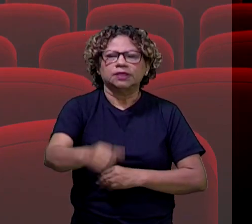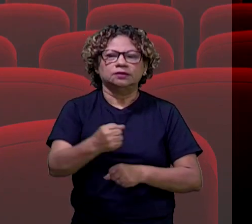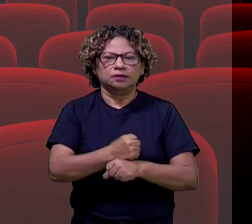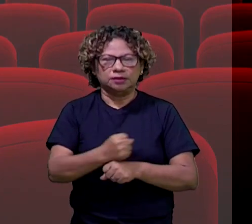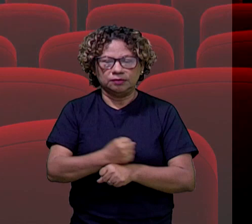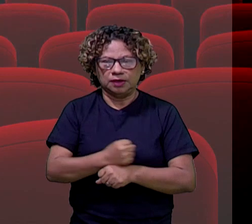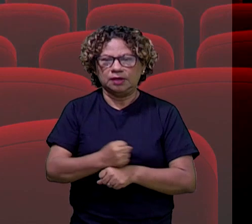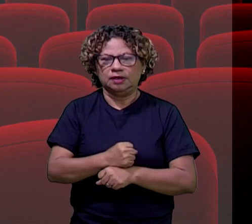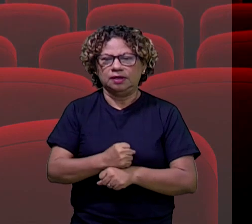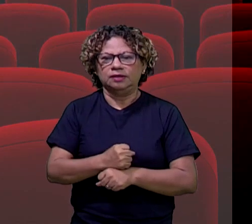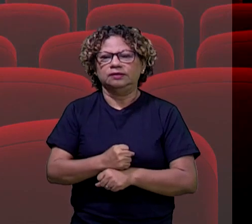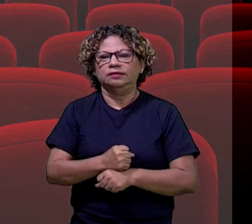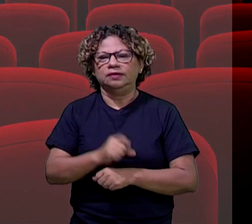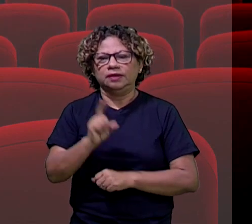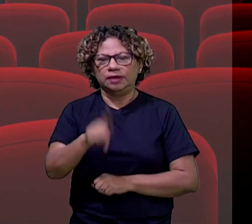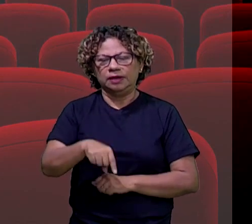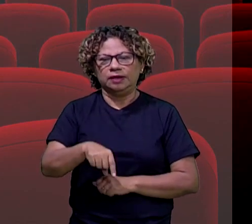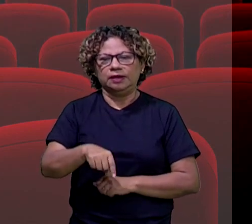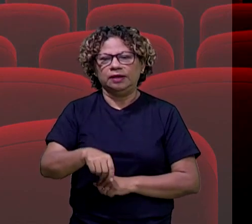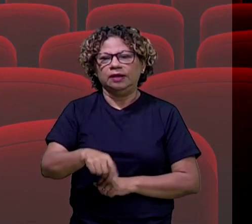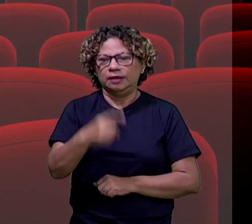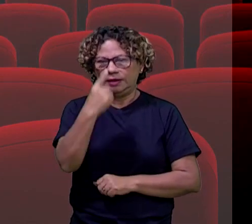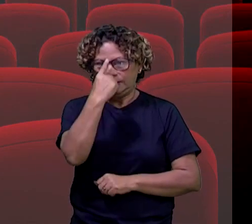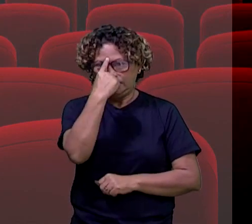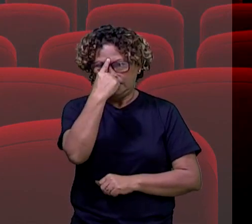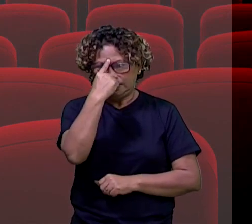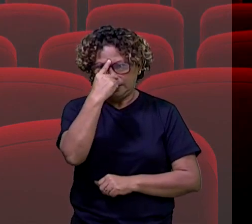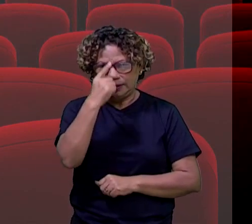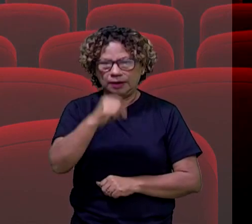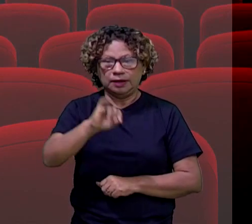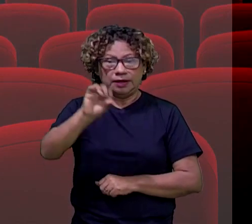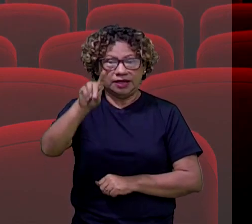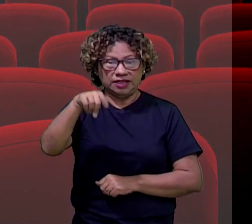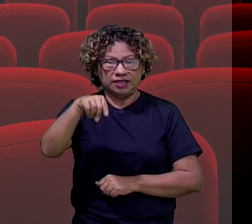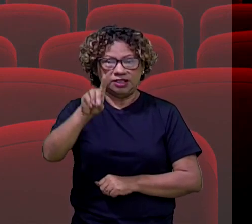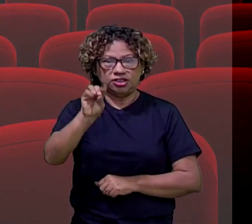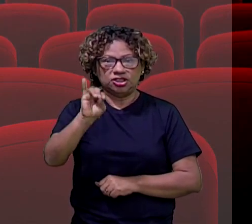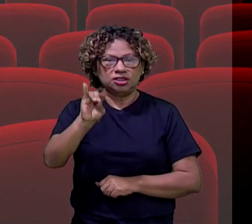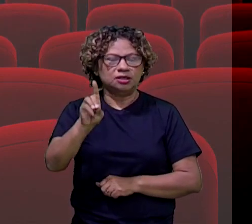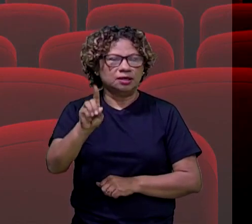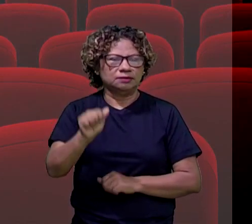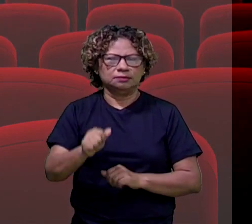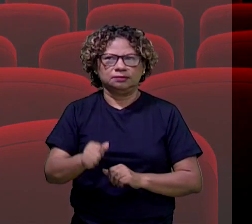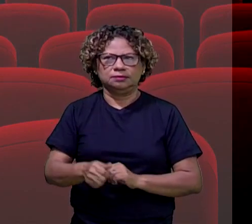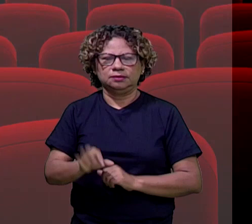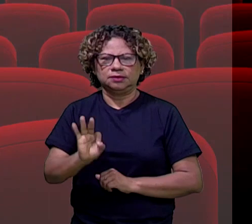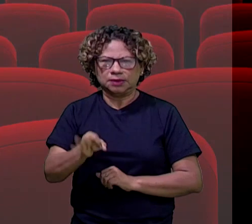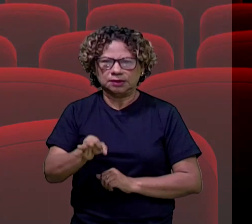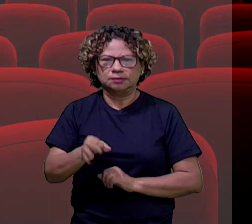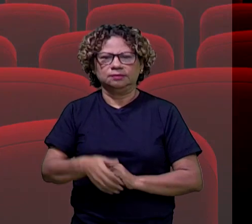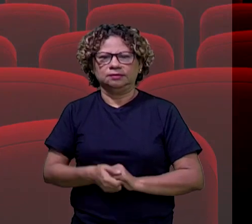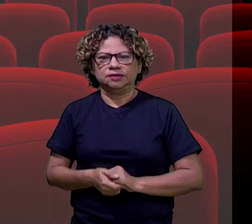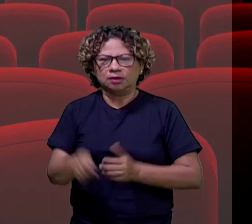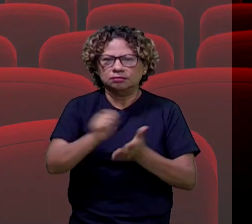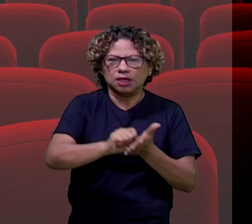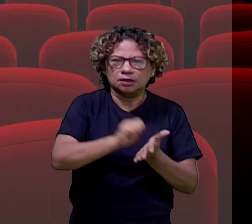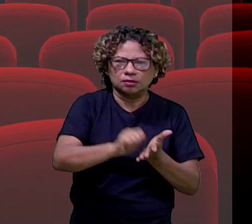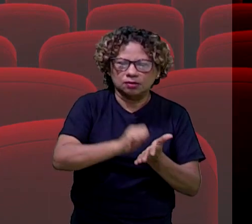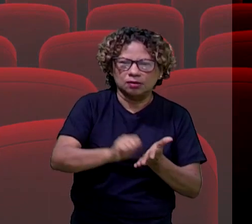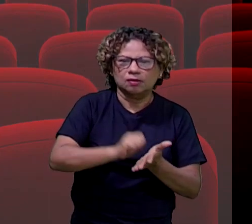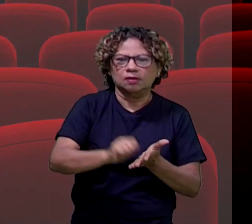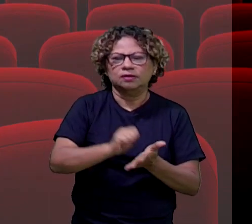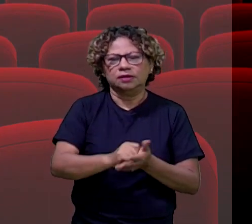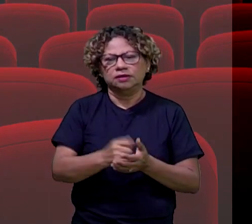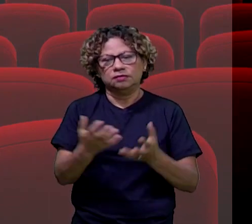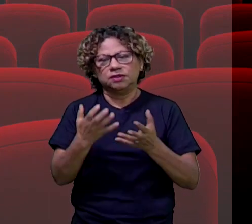gente tem aí a Índia, tá bom? Com Bollywood. Não vamos esquecer. Anotem no seu caderno. E se quiserem